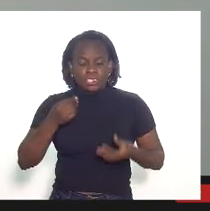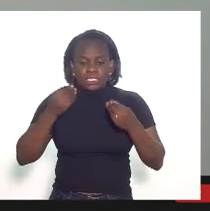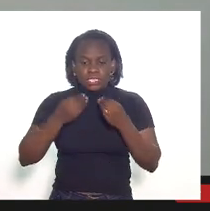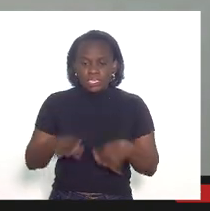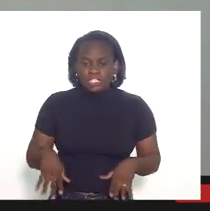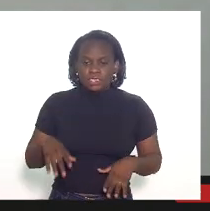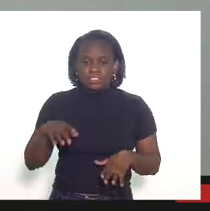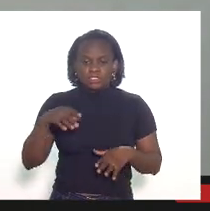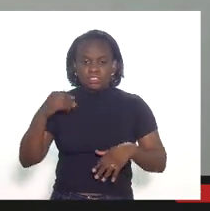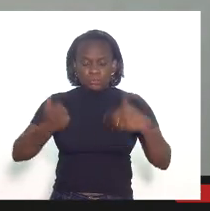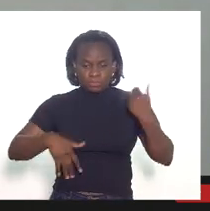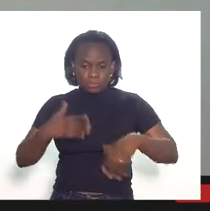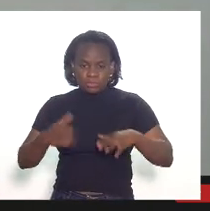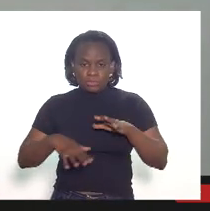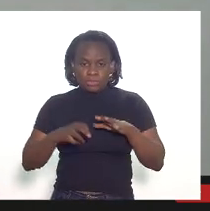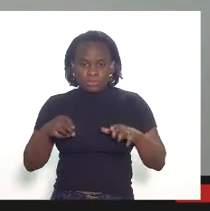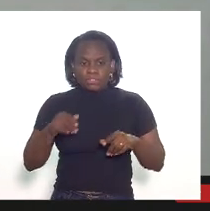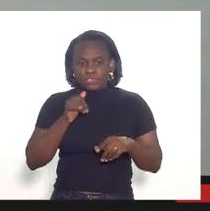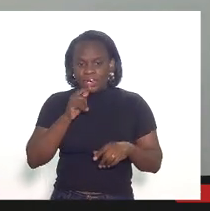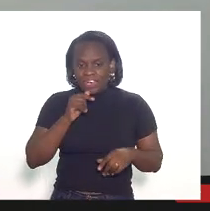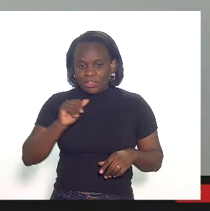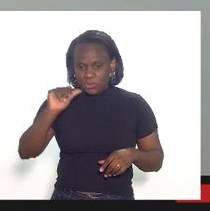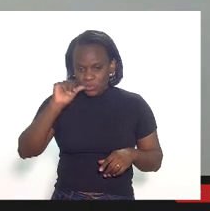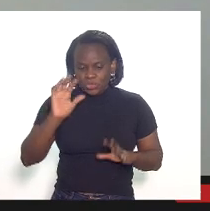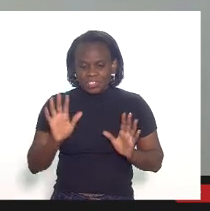exploratório aqui eu até vou tomar uma água porque